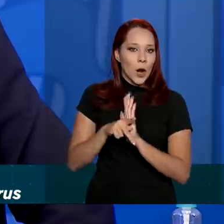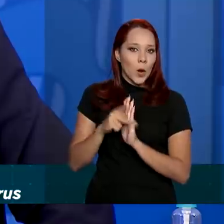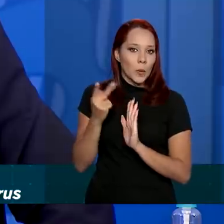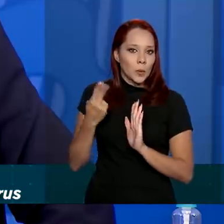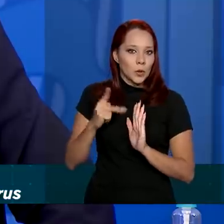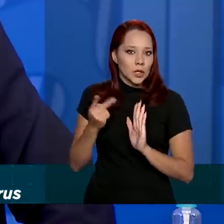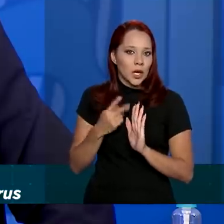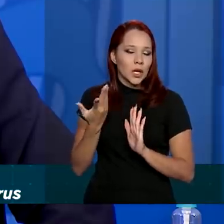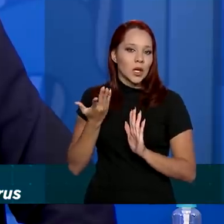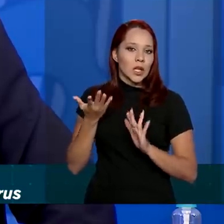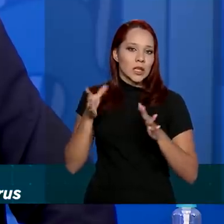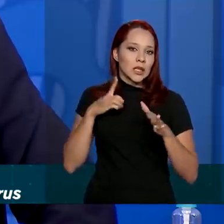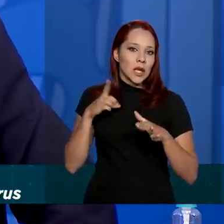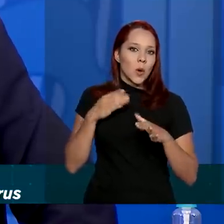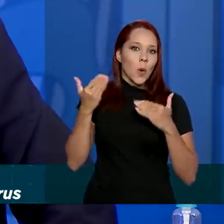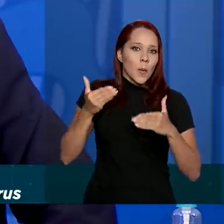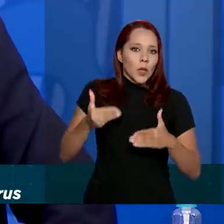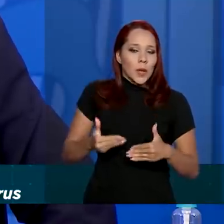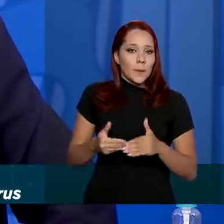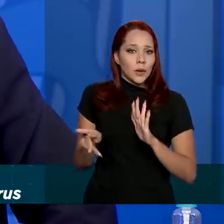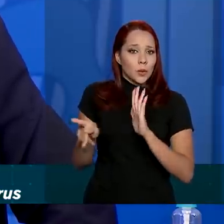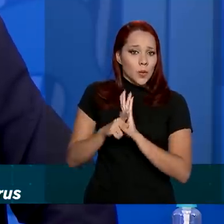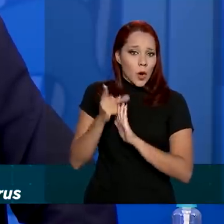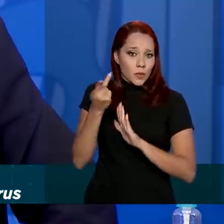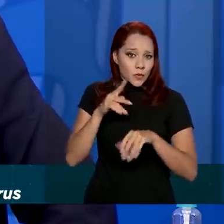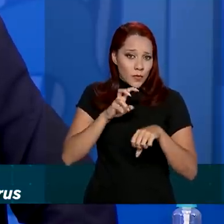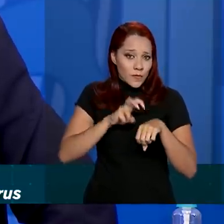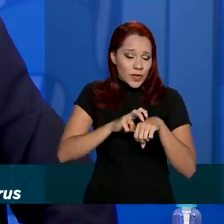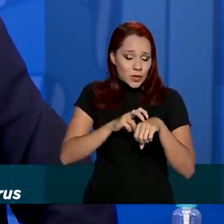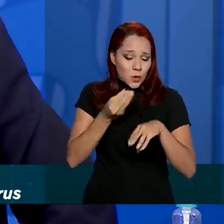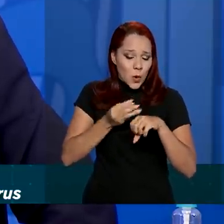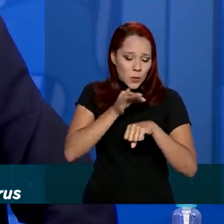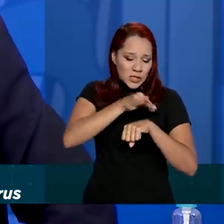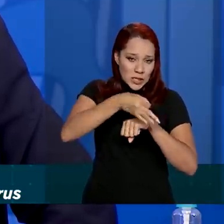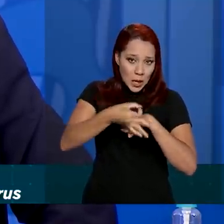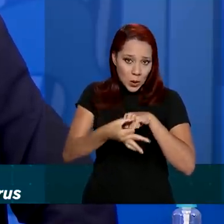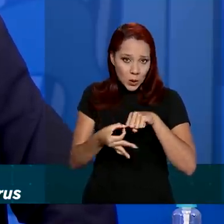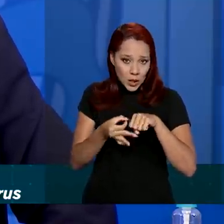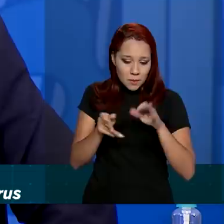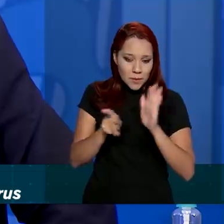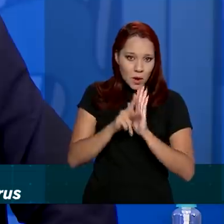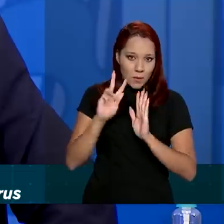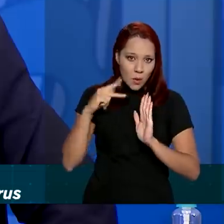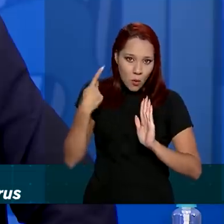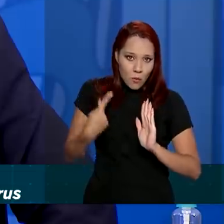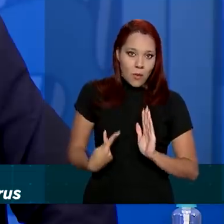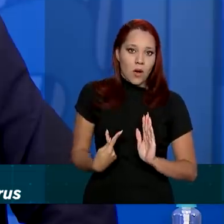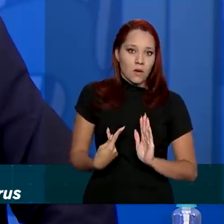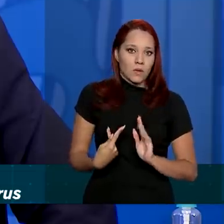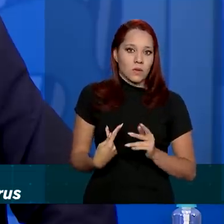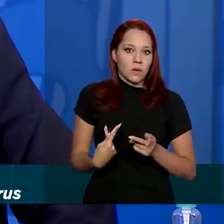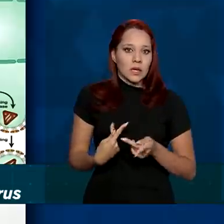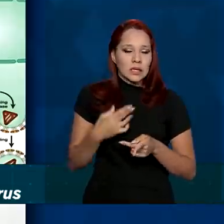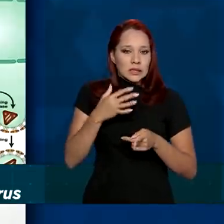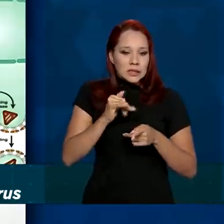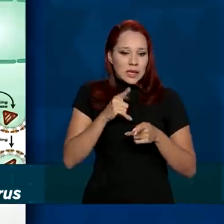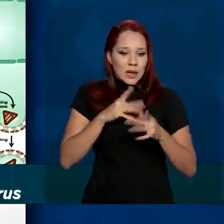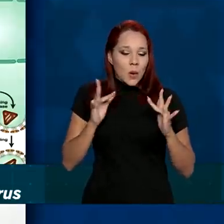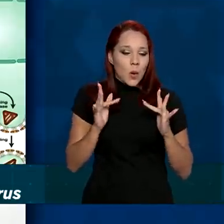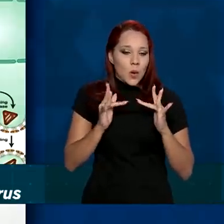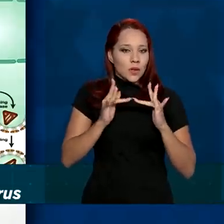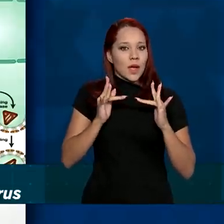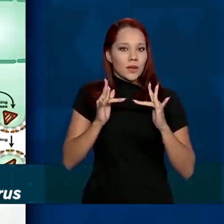de coisa, ele tem a sua maneira de interagir com uma célula humana e quando ele faz essa interação